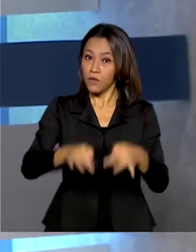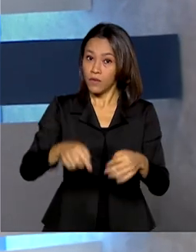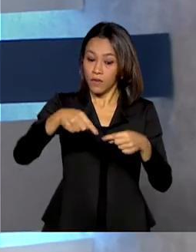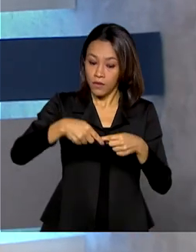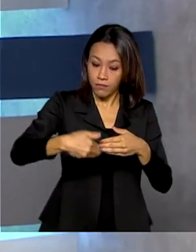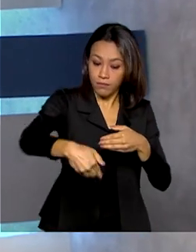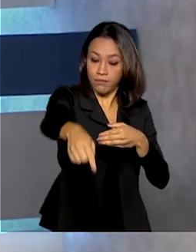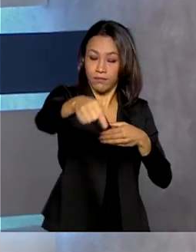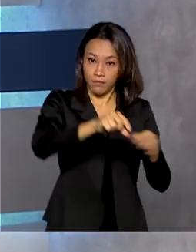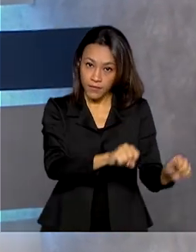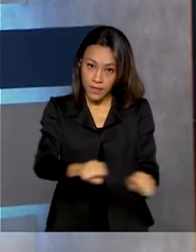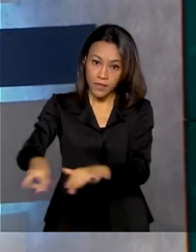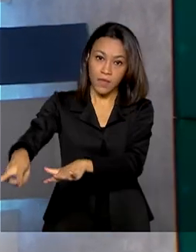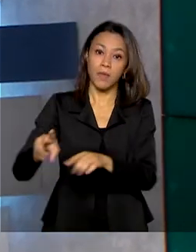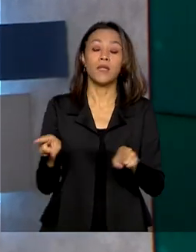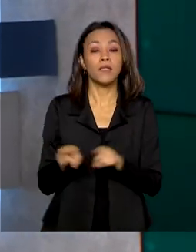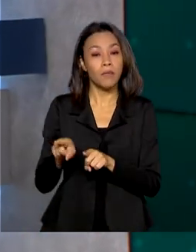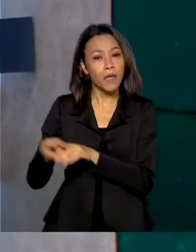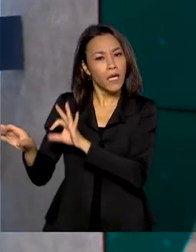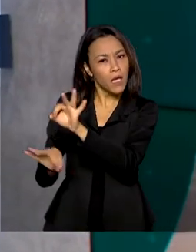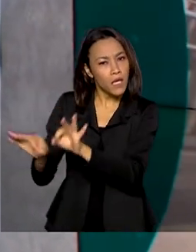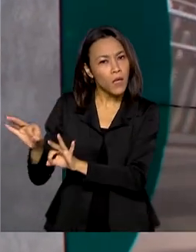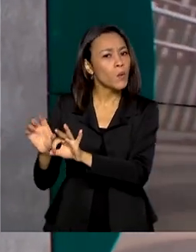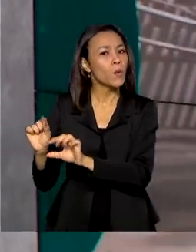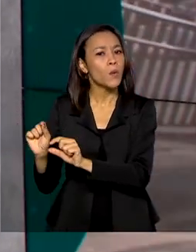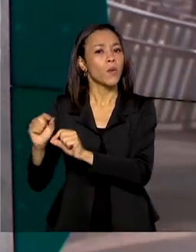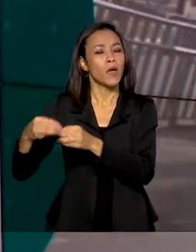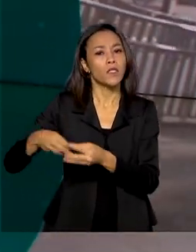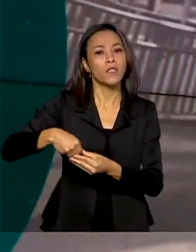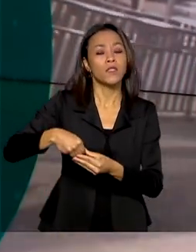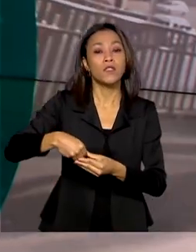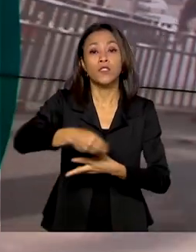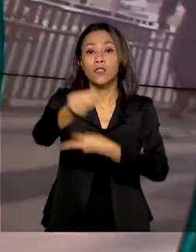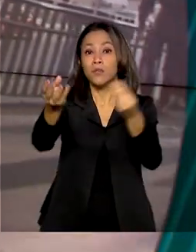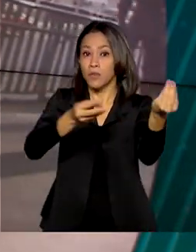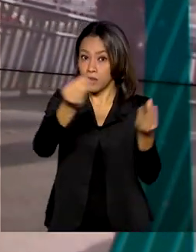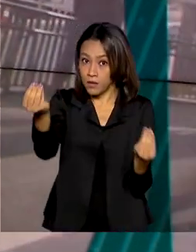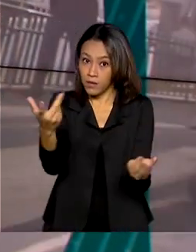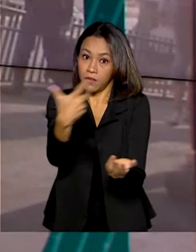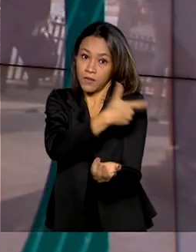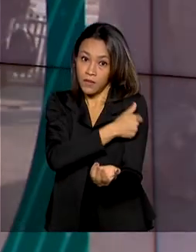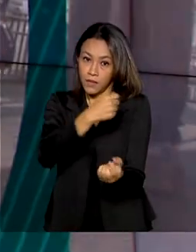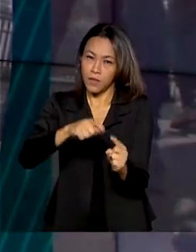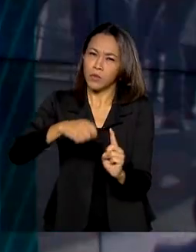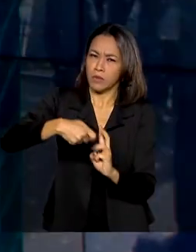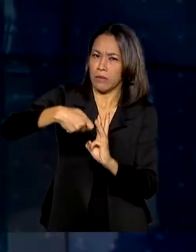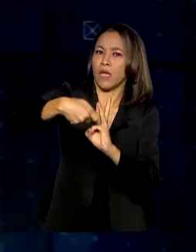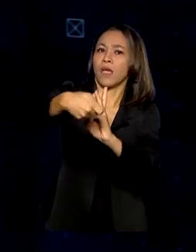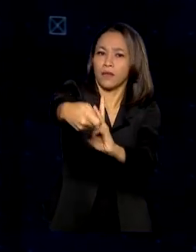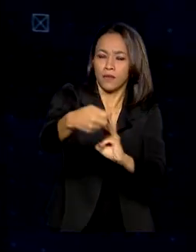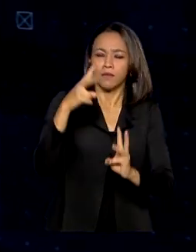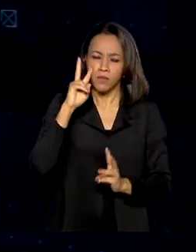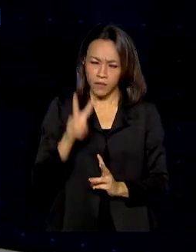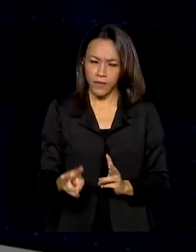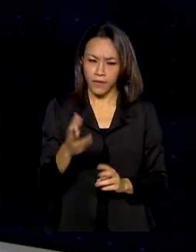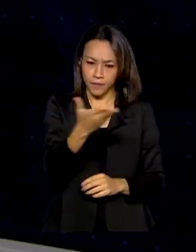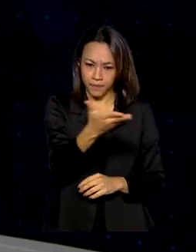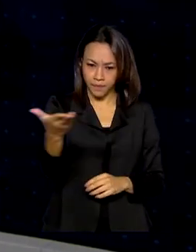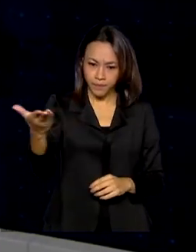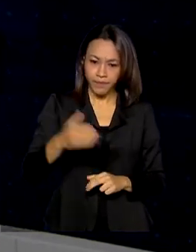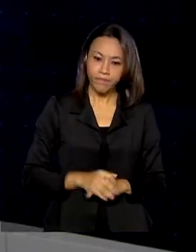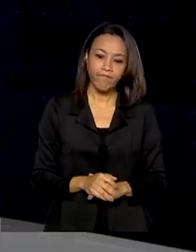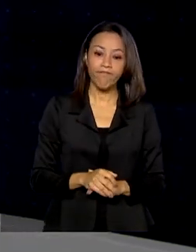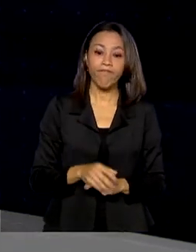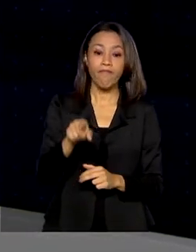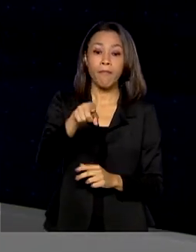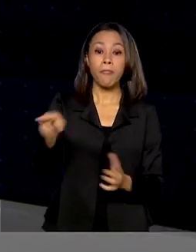O Ministério também divulgou a previsão de distribuição das vacinas nos próximos meses. Vamos dar uma olhada aqui na tela? As